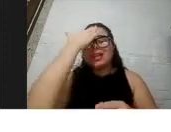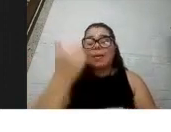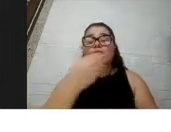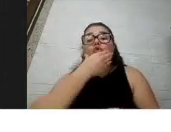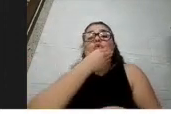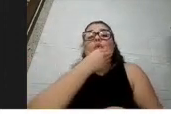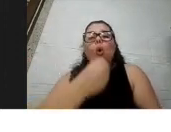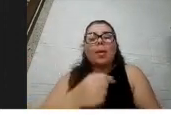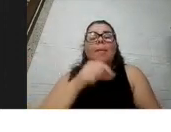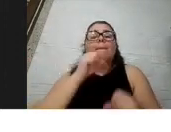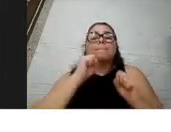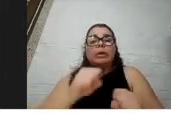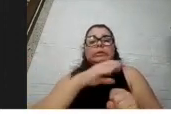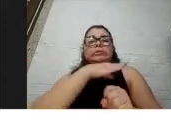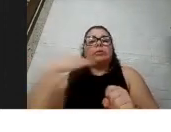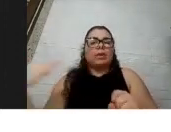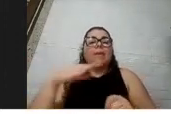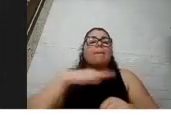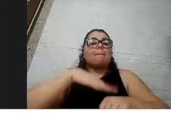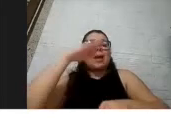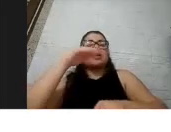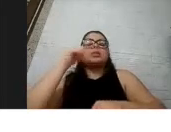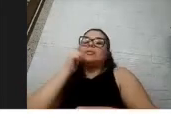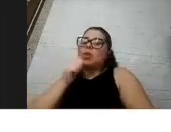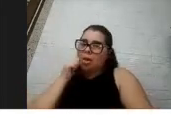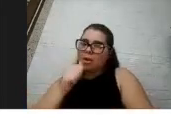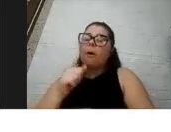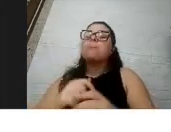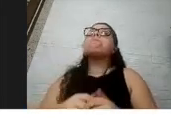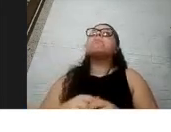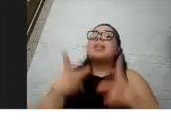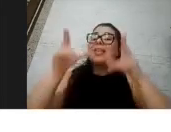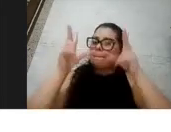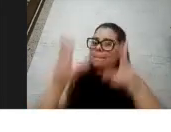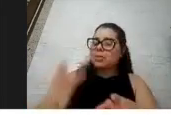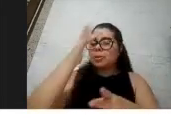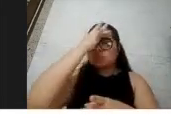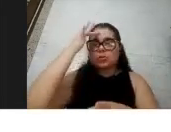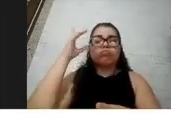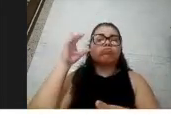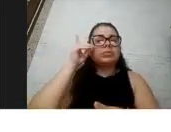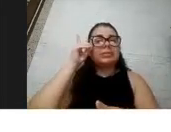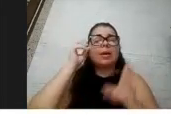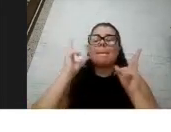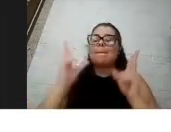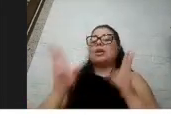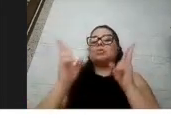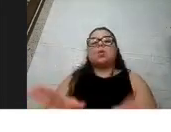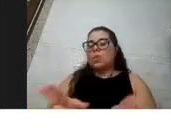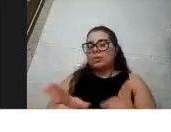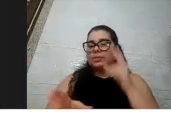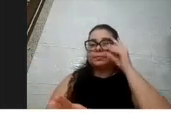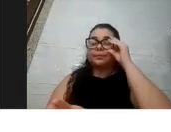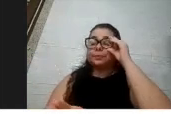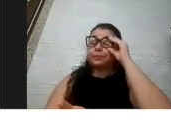mulheres então as pessoas com síndrome de Down também isso acontece a gente tem aqui aqui foi desse estudo